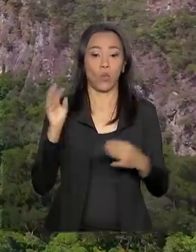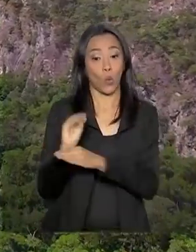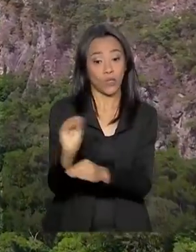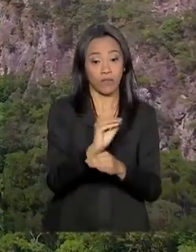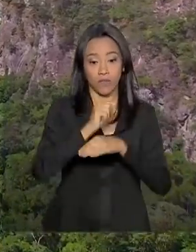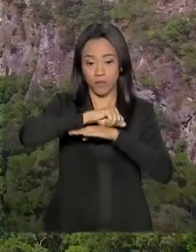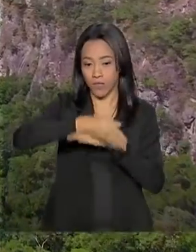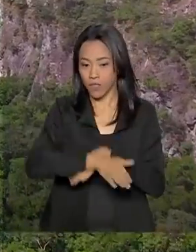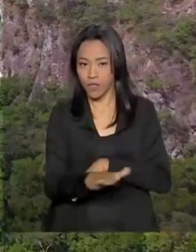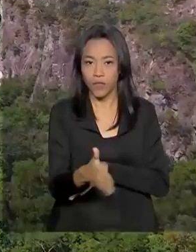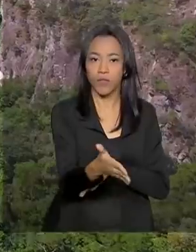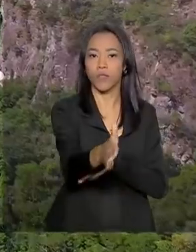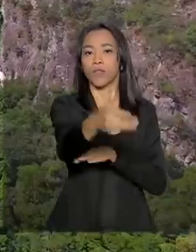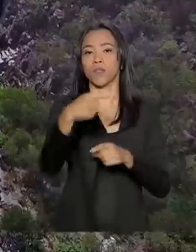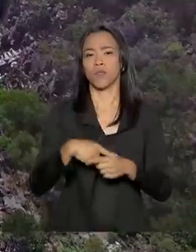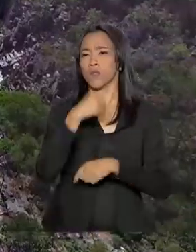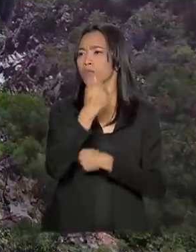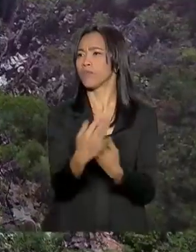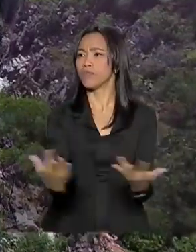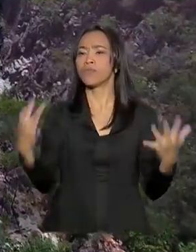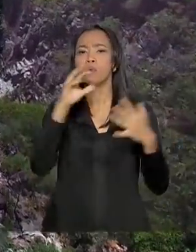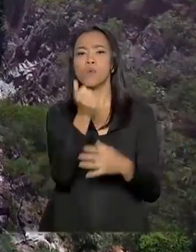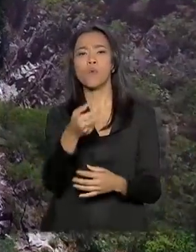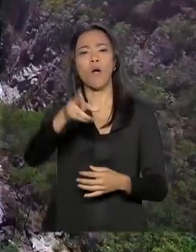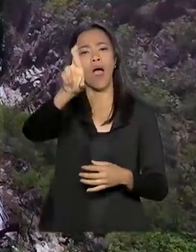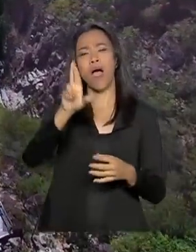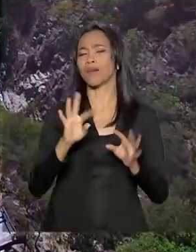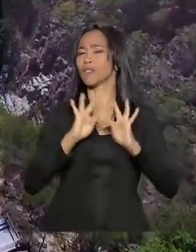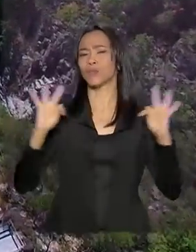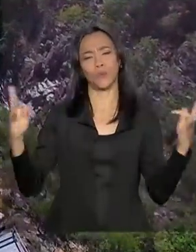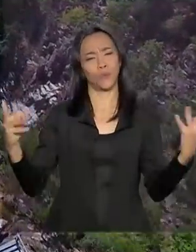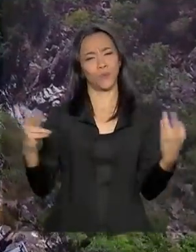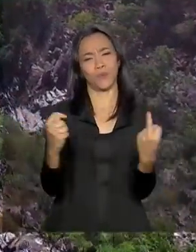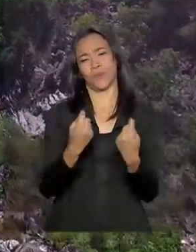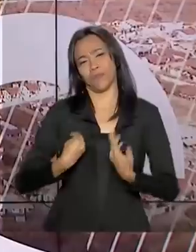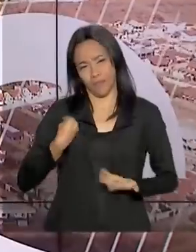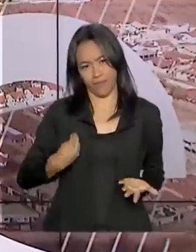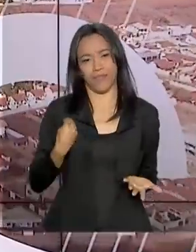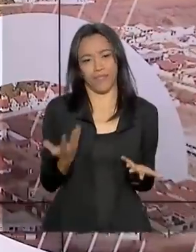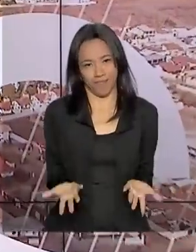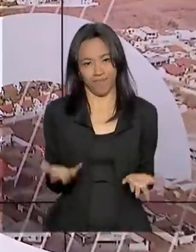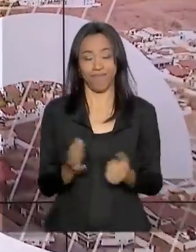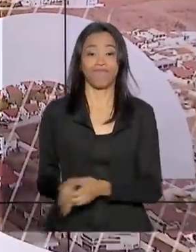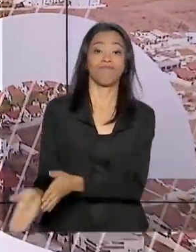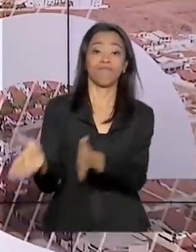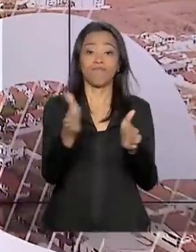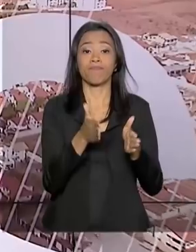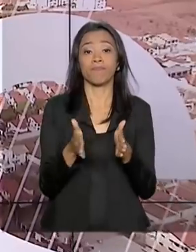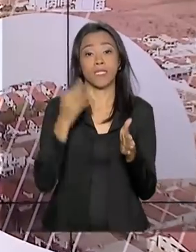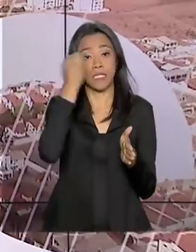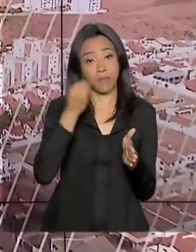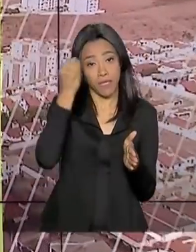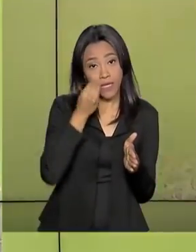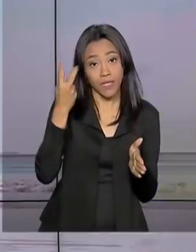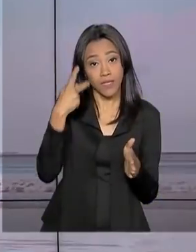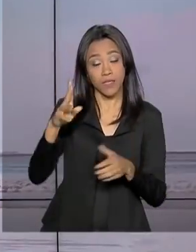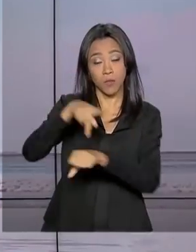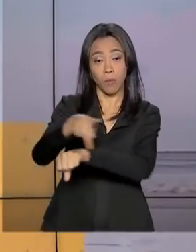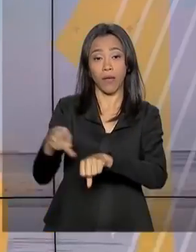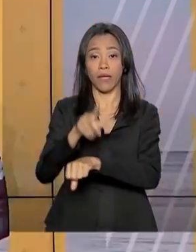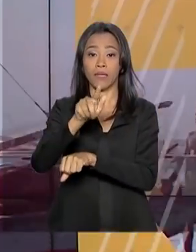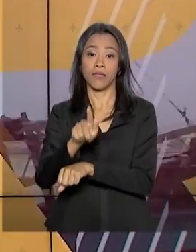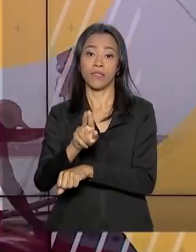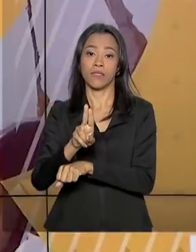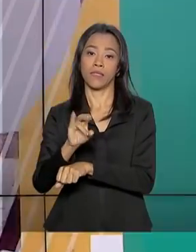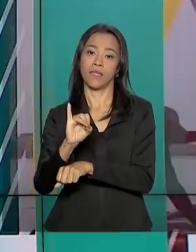de rios, da natureza, da qualidade do ar, enfim, da preservação da vida. Experiência bem-sucedida da Guiana Francesa